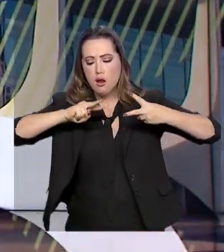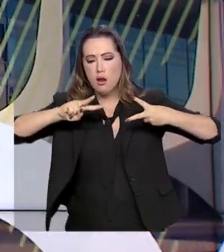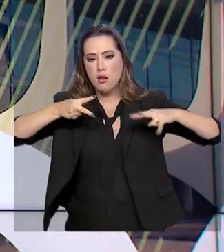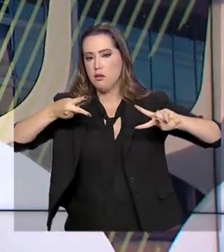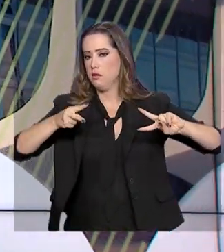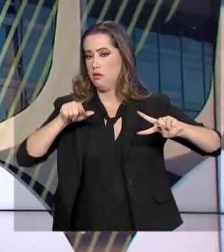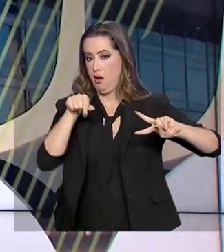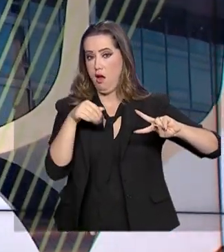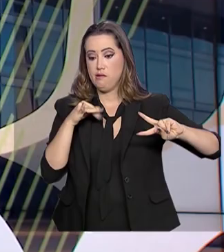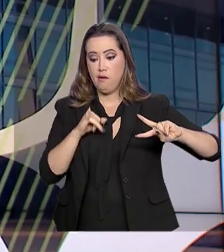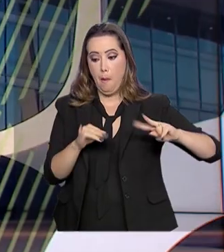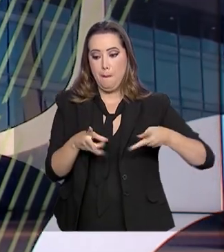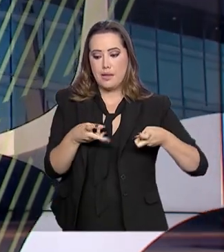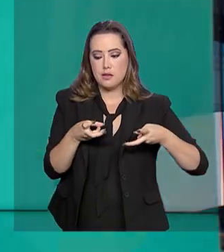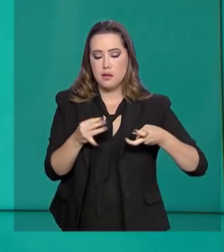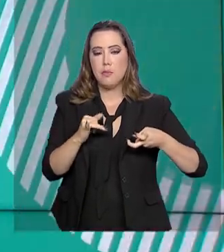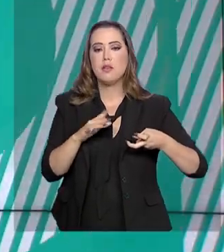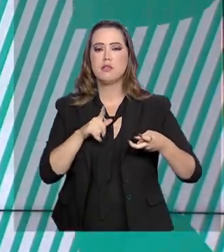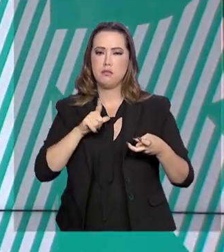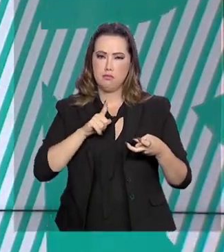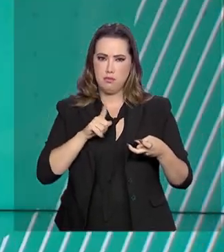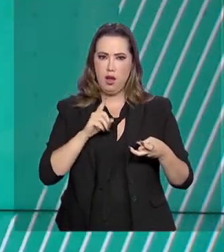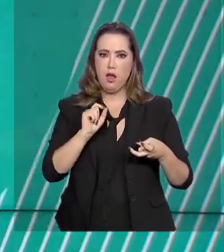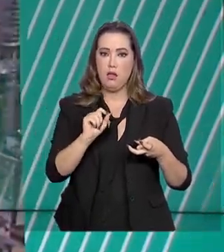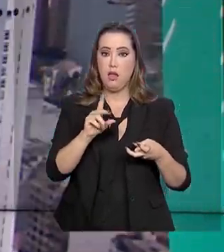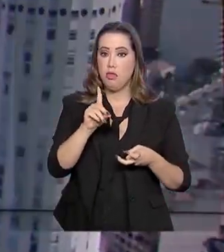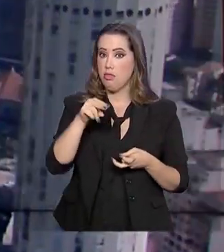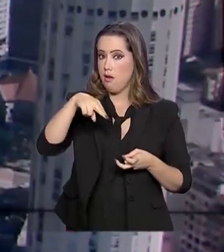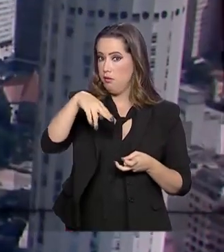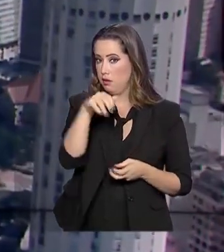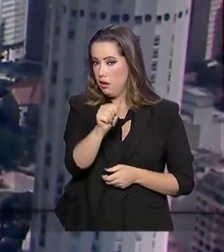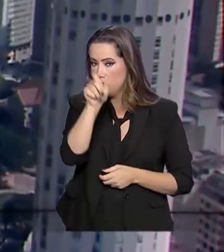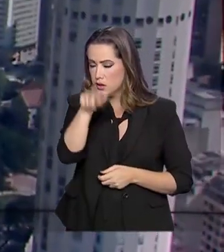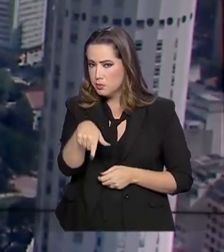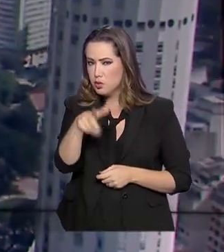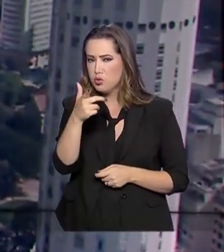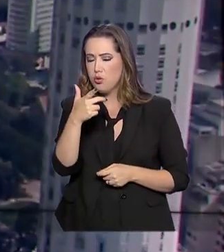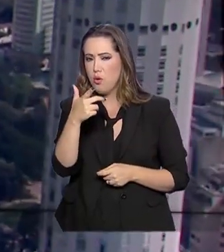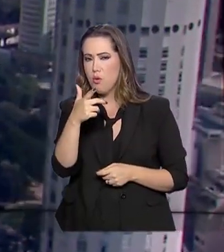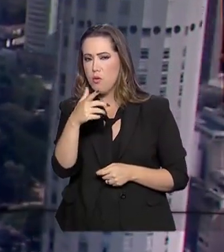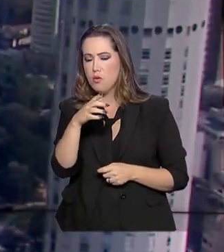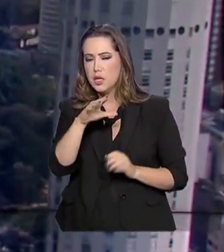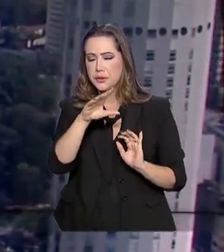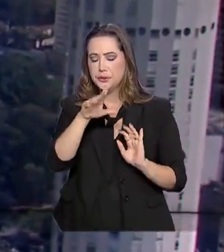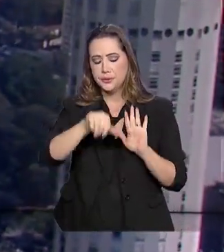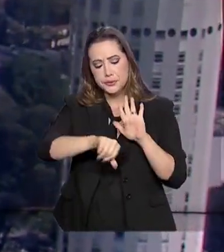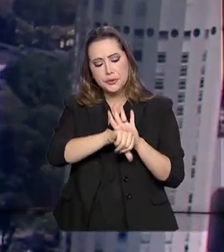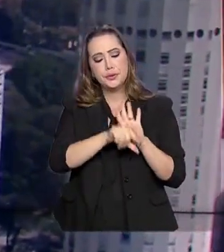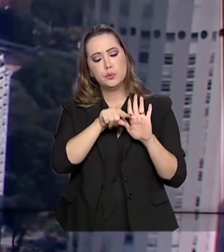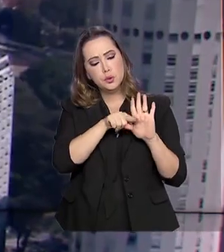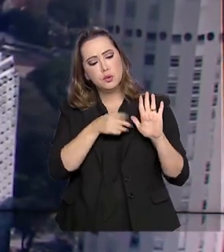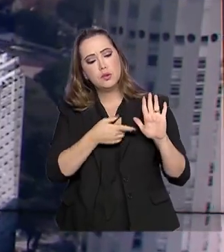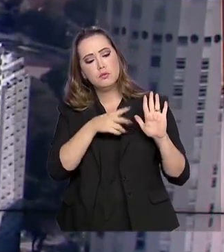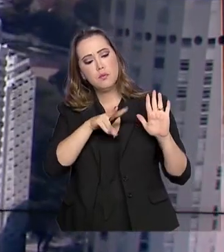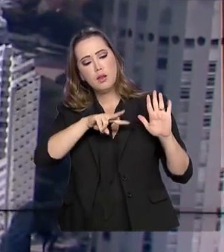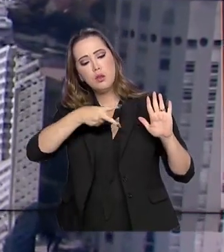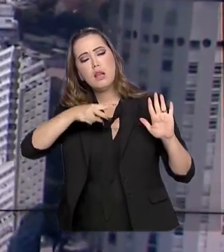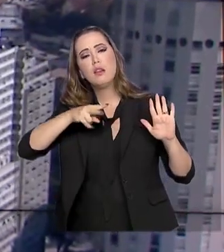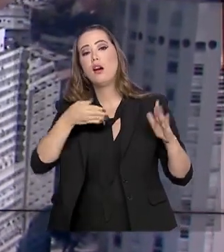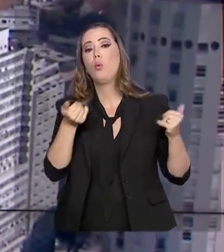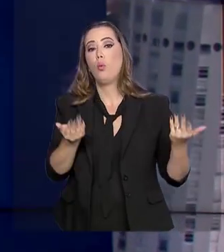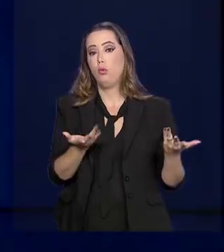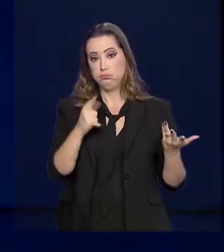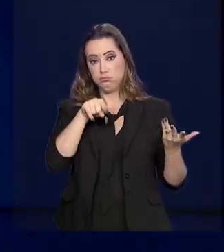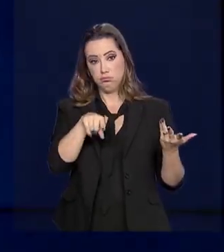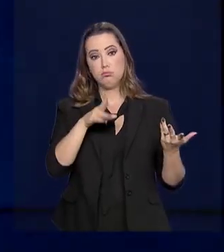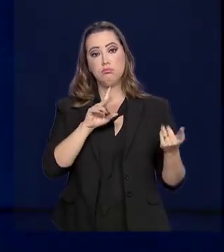que vai analisar as amostras de DNA dos criminosos coletadas das vítimas de violência. A medida é fruto de um acordo